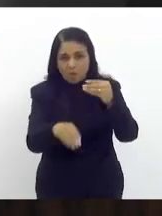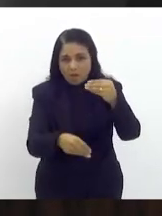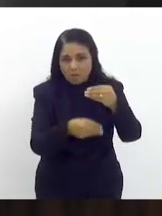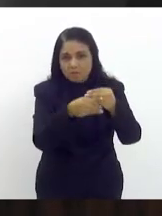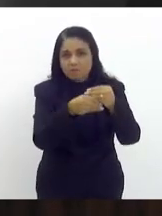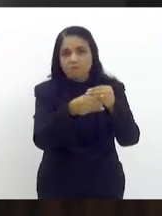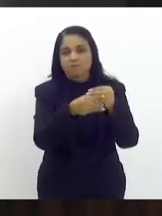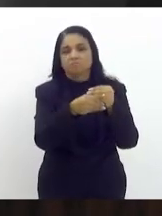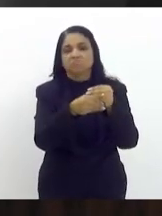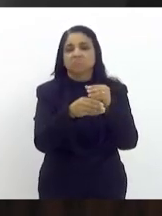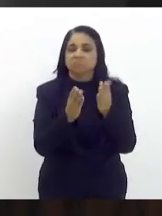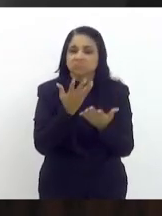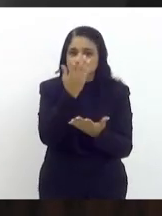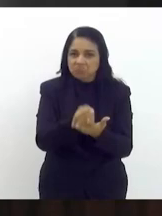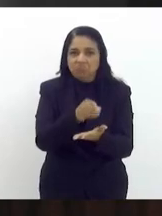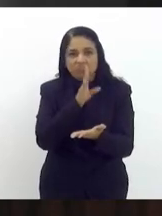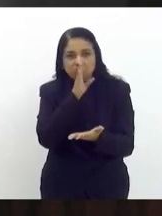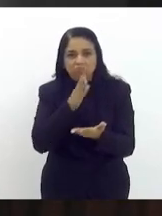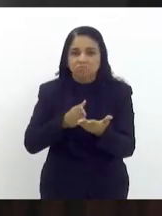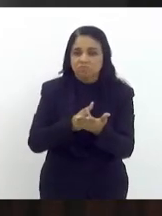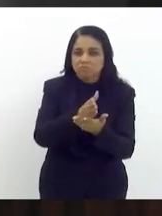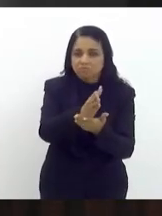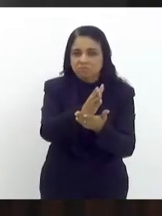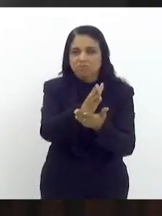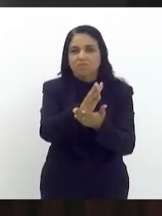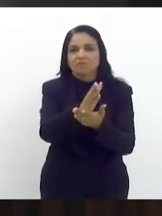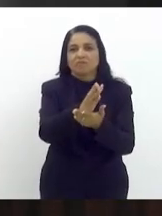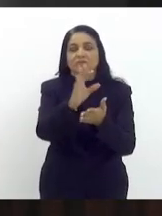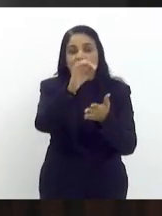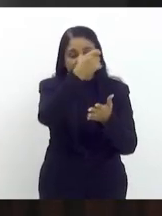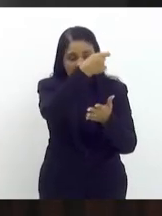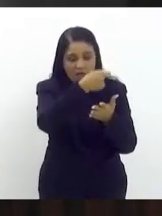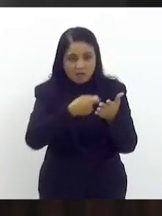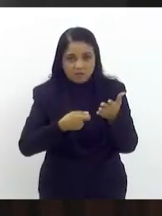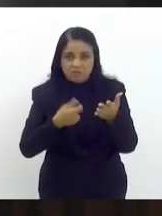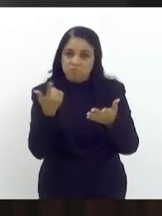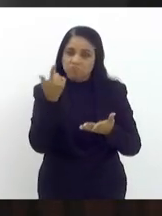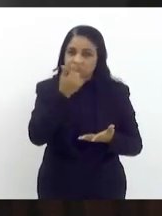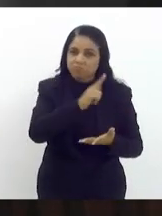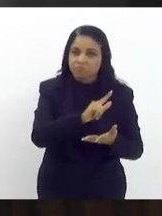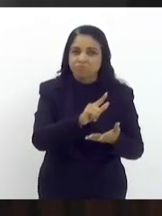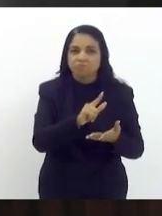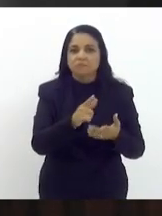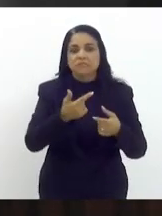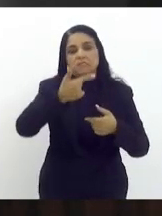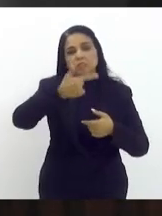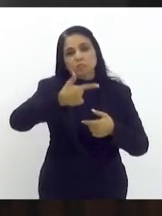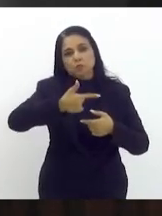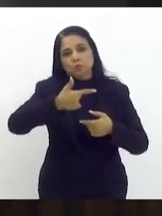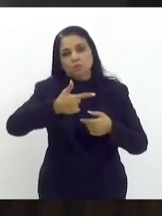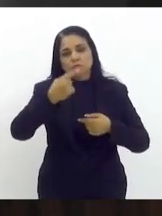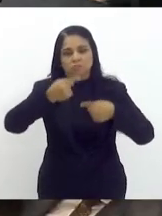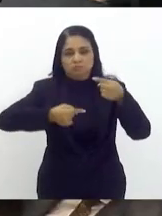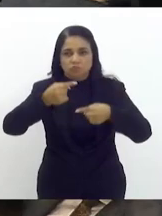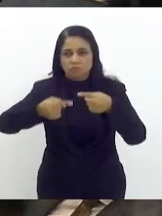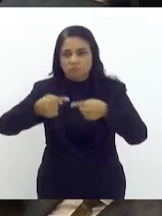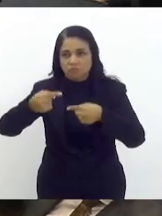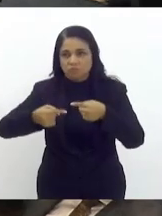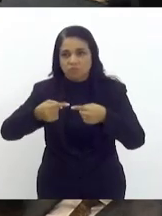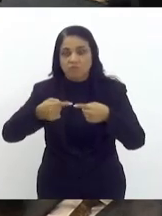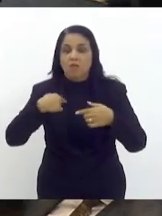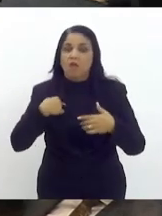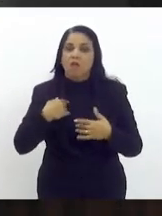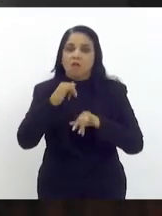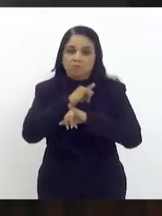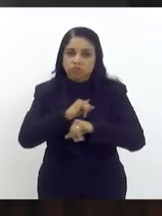senhores que aprova permaneça como estão aprovado vai a redação do vencido para segunda discussão para declaração